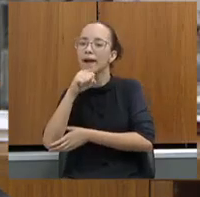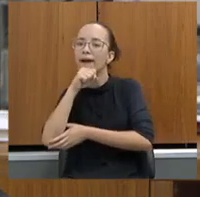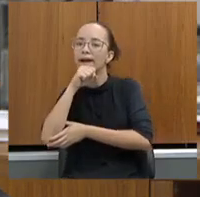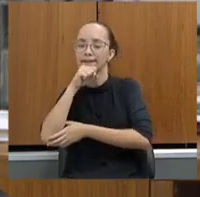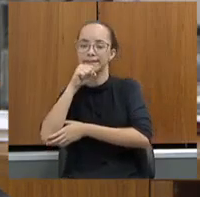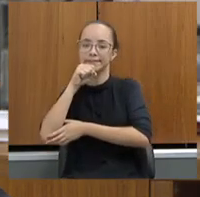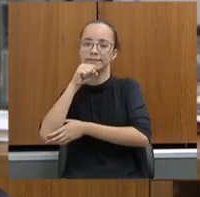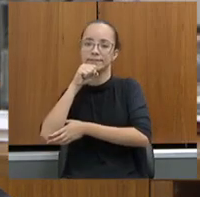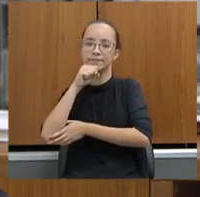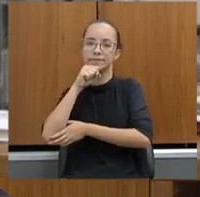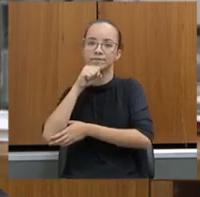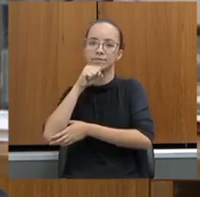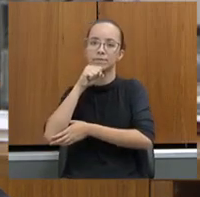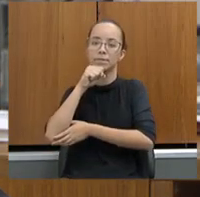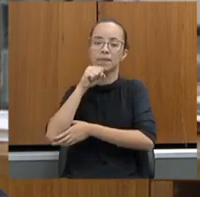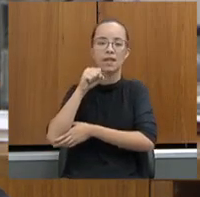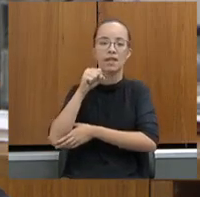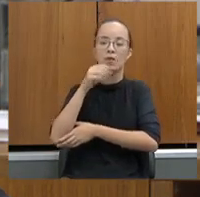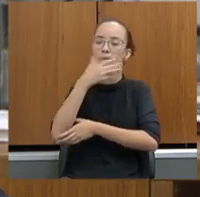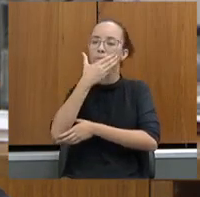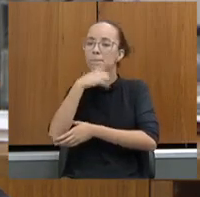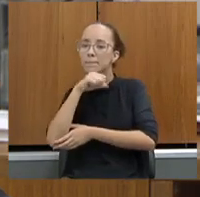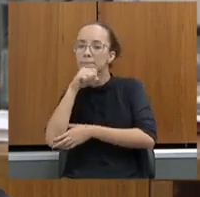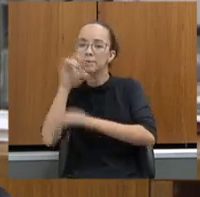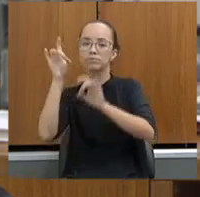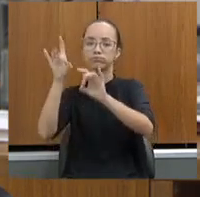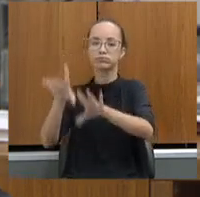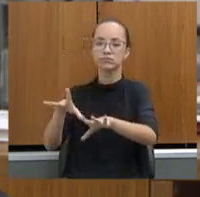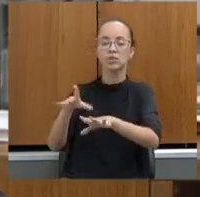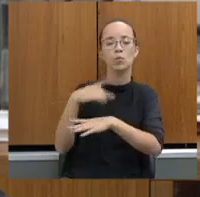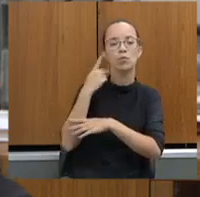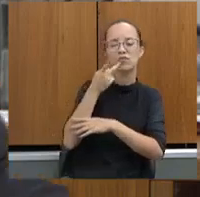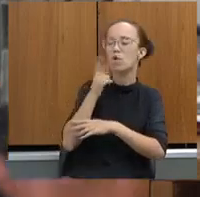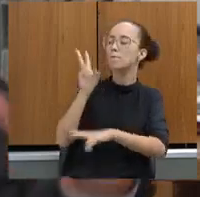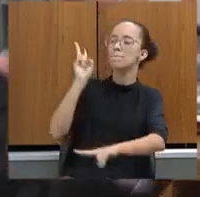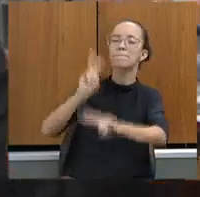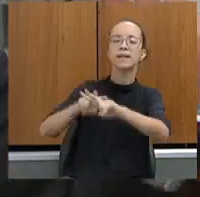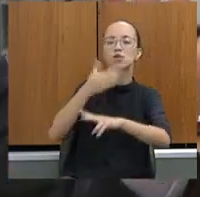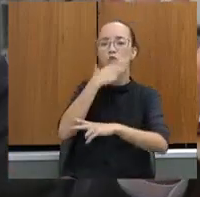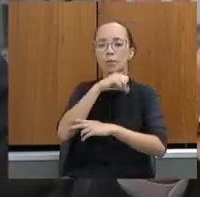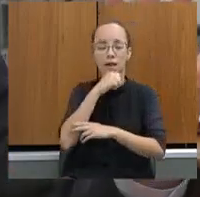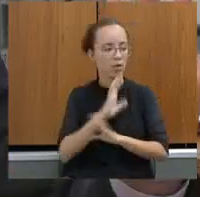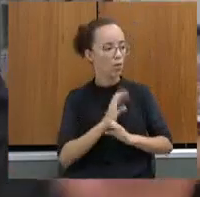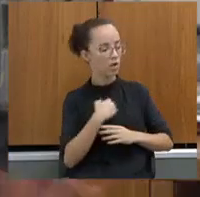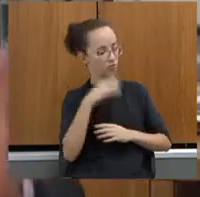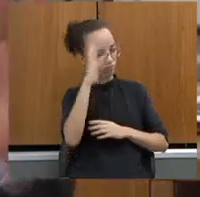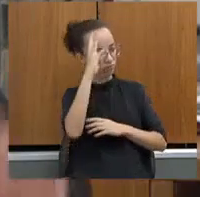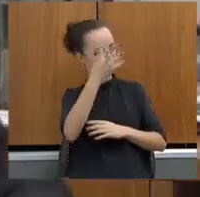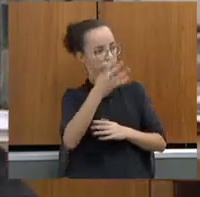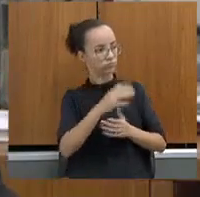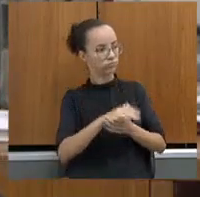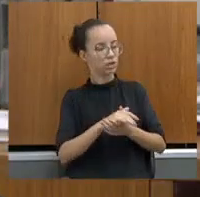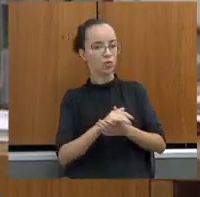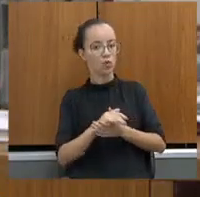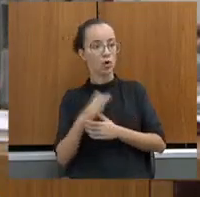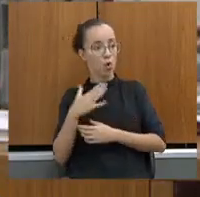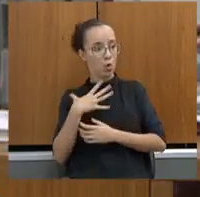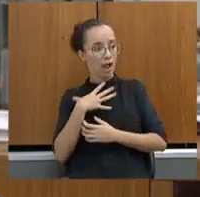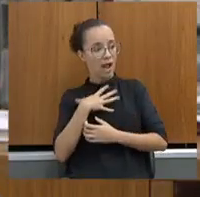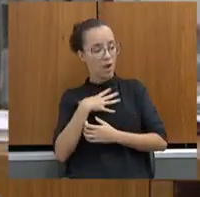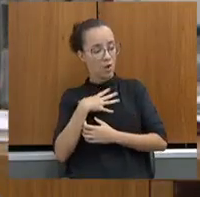da escola. Prende o pai. O promotor falou, prende o pai. Pai, não, eu vou resolver. põe esse menino na escola.